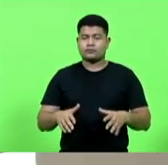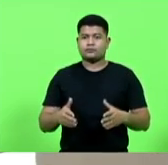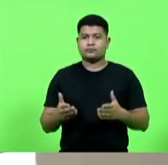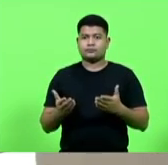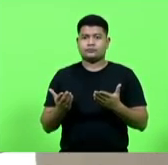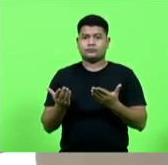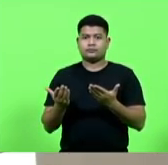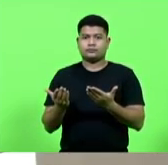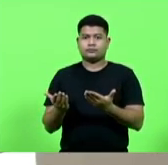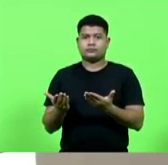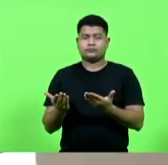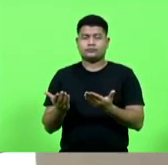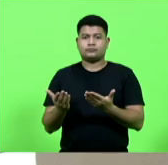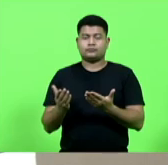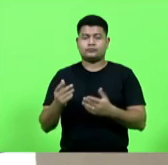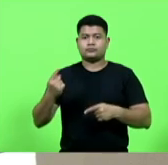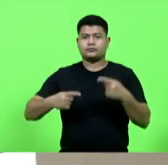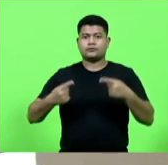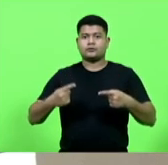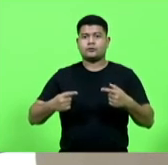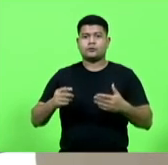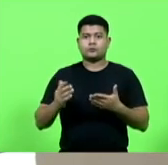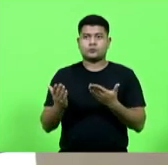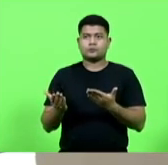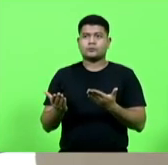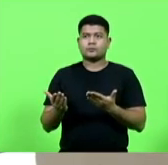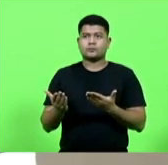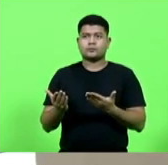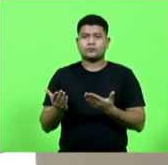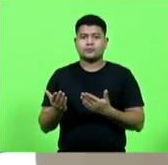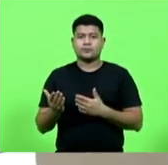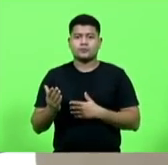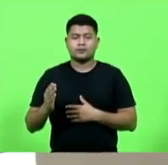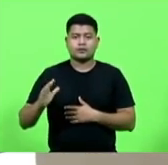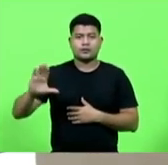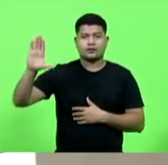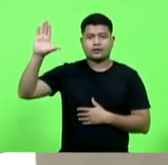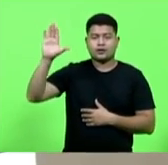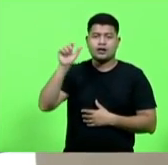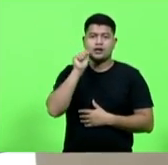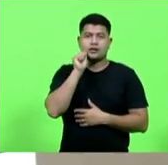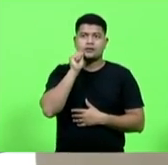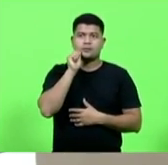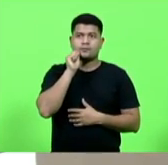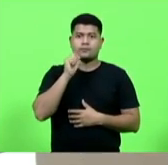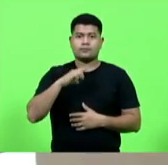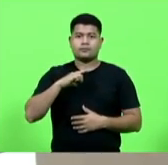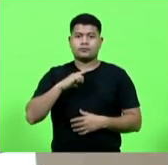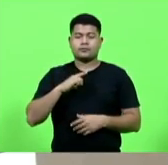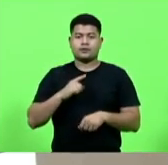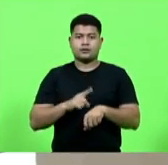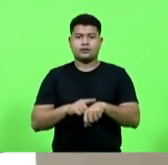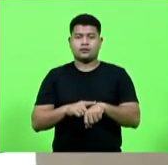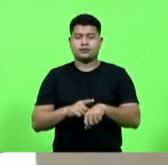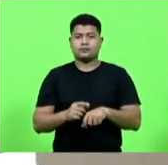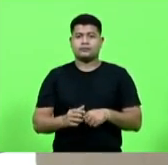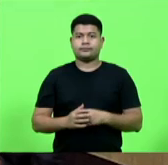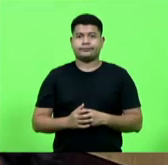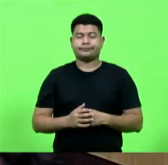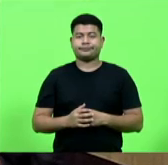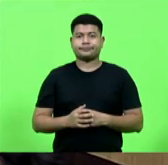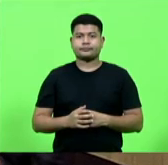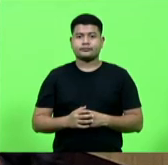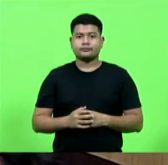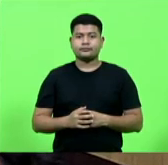Senhor senhor presidente. Para discutir. Deputada Ana. Deputada Ana Campagnolo, vossa excelência está com a palavra ainda em discussão.